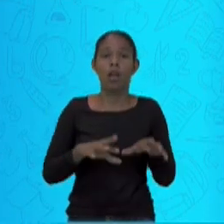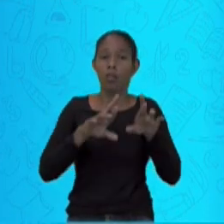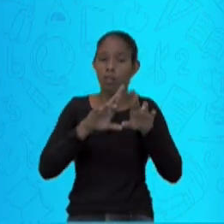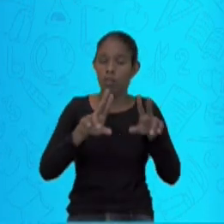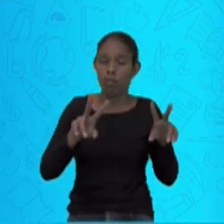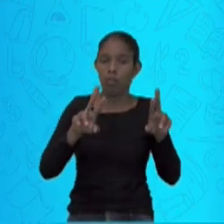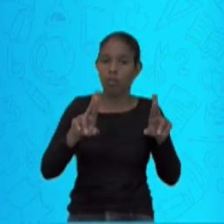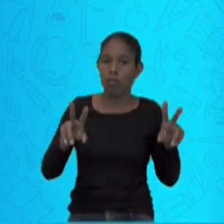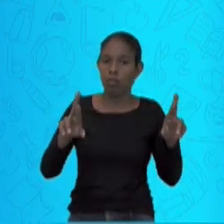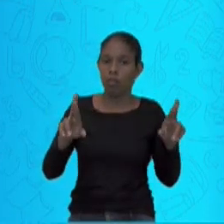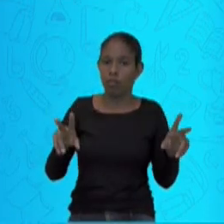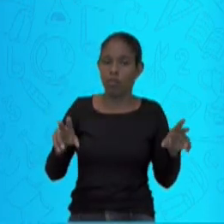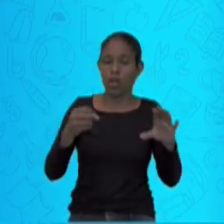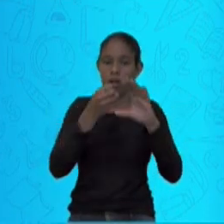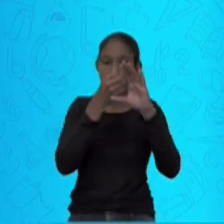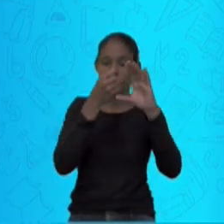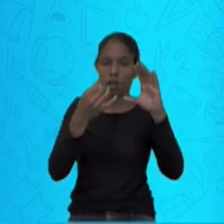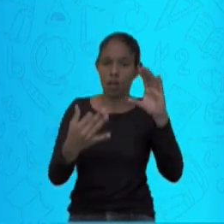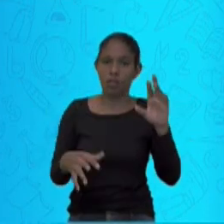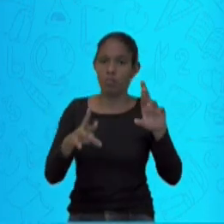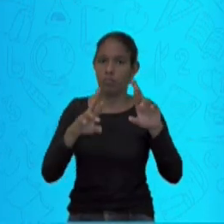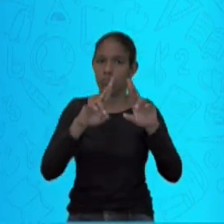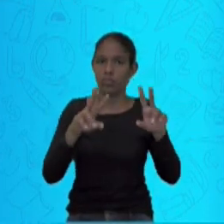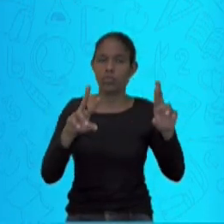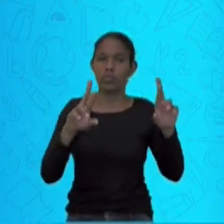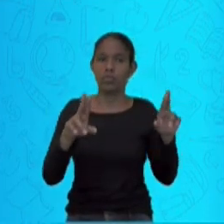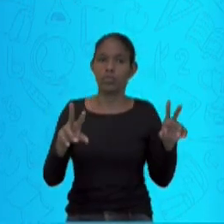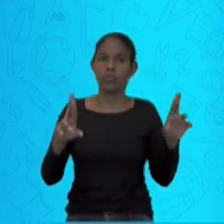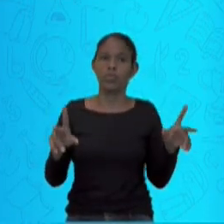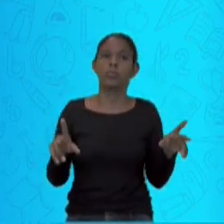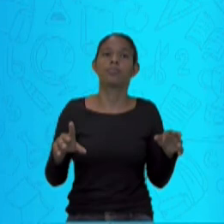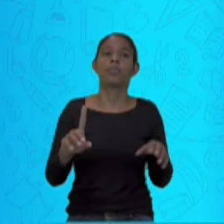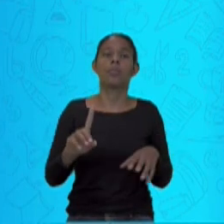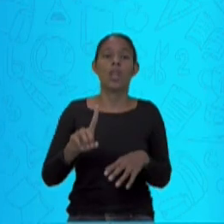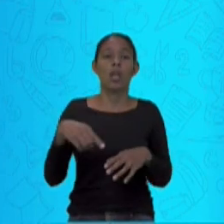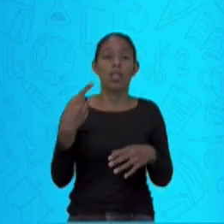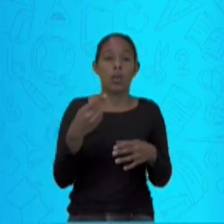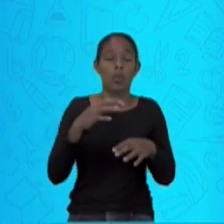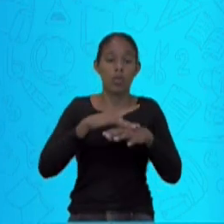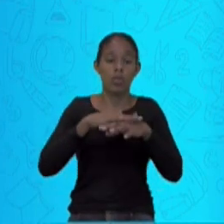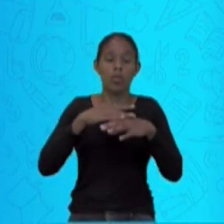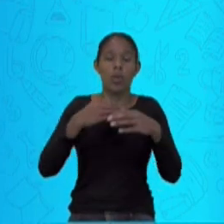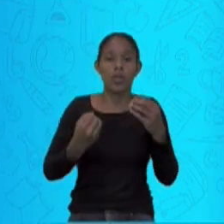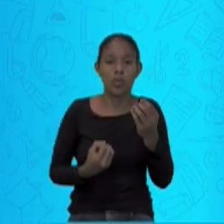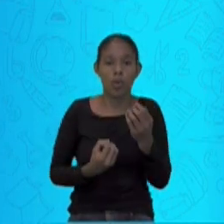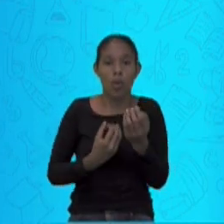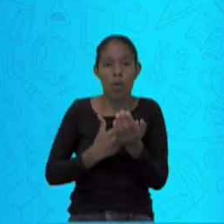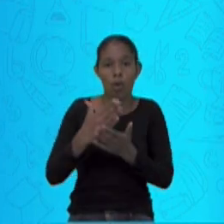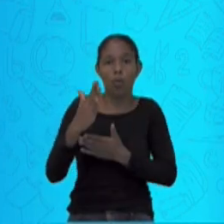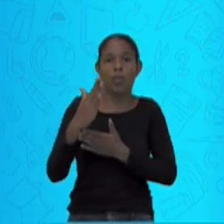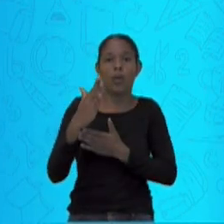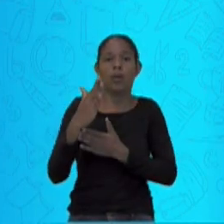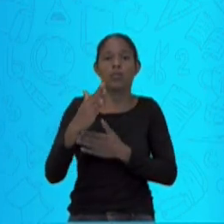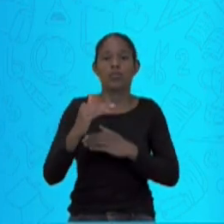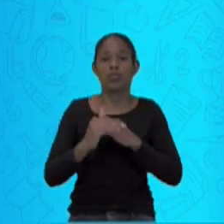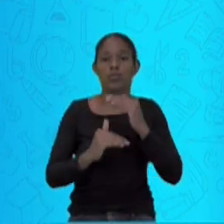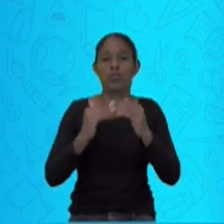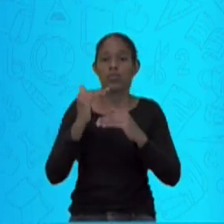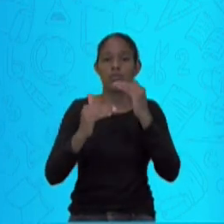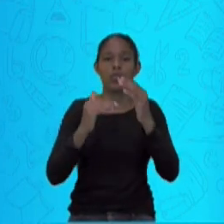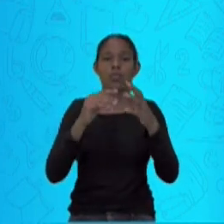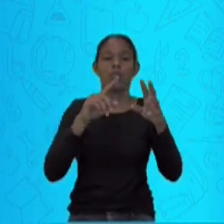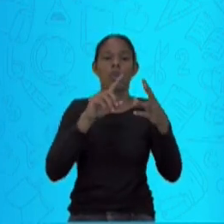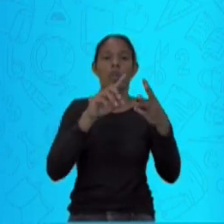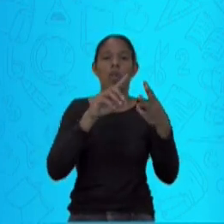acompanhadas de edema, que é o inchaço. Após a fase inicial, a doença pode evoluir em duas etapas subsequentes. Uma fase